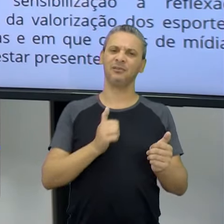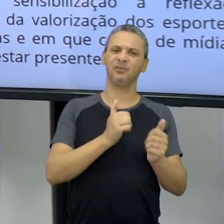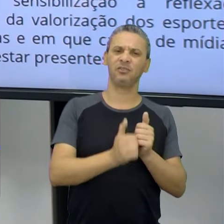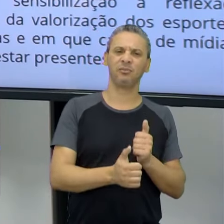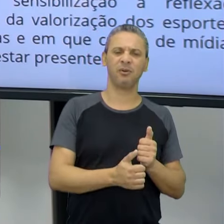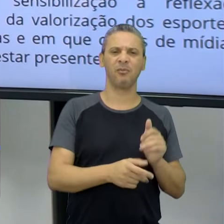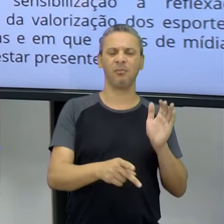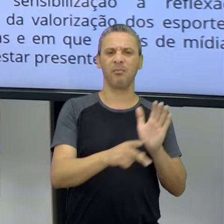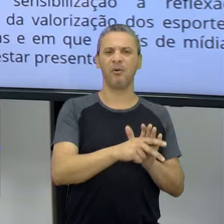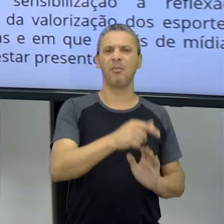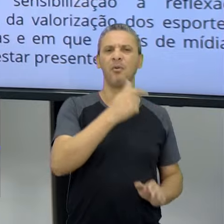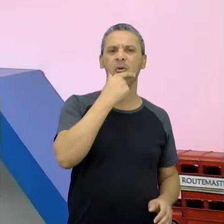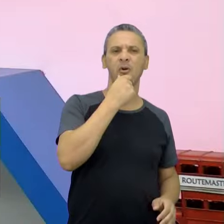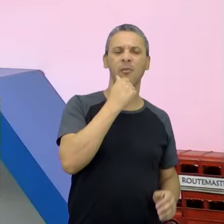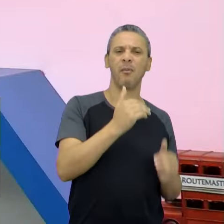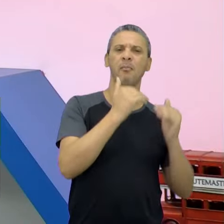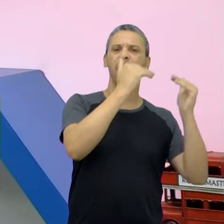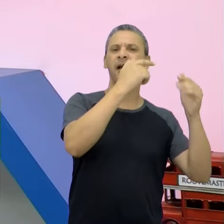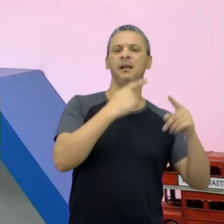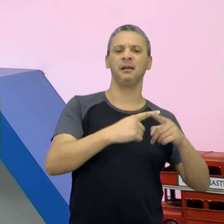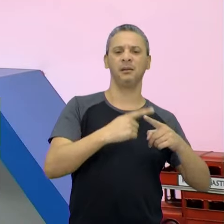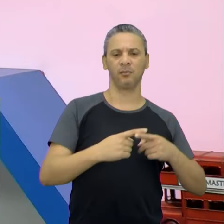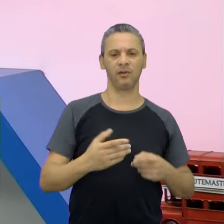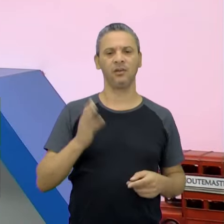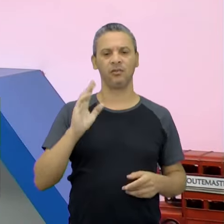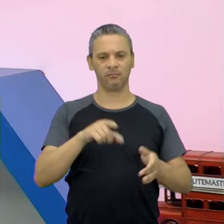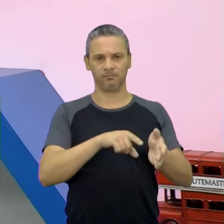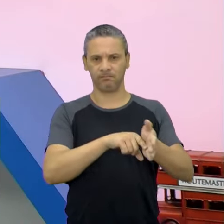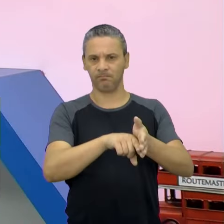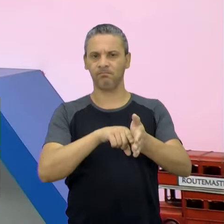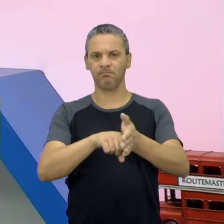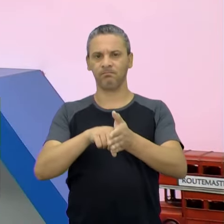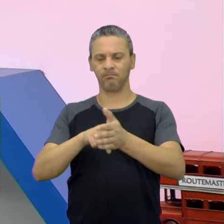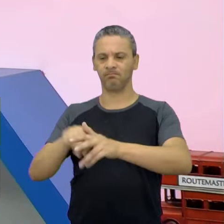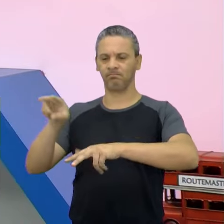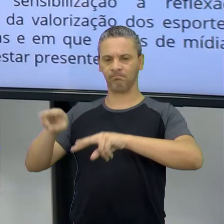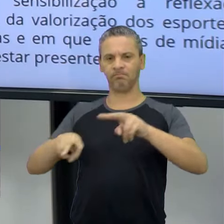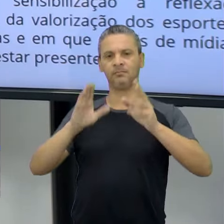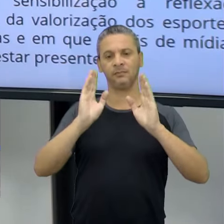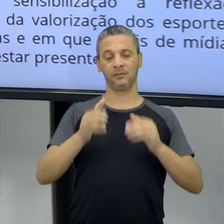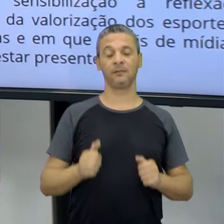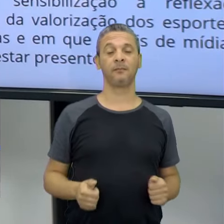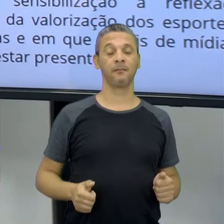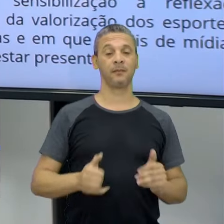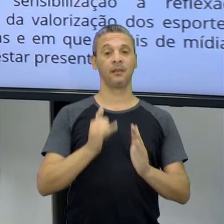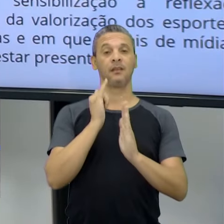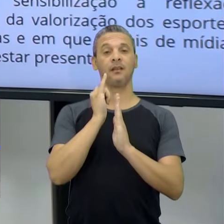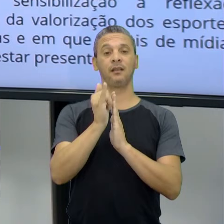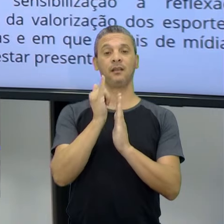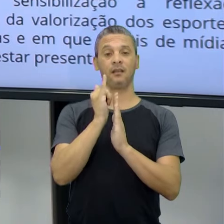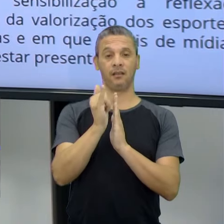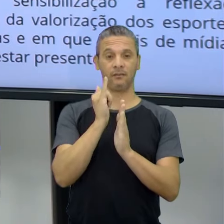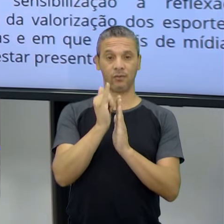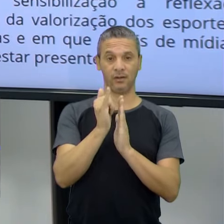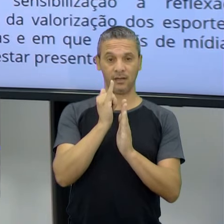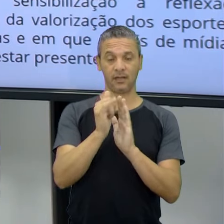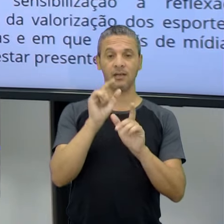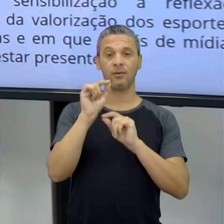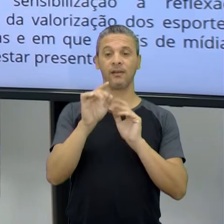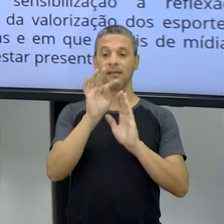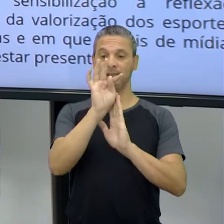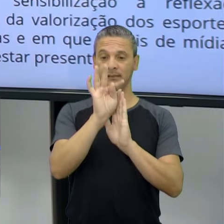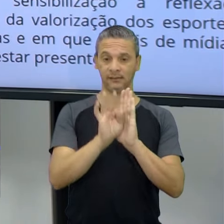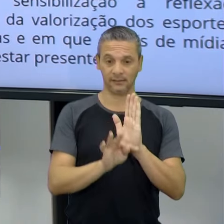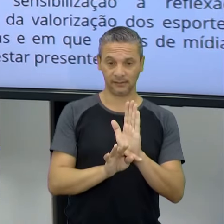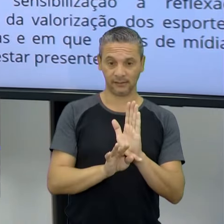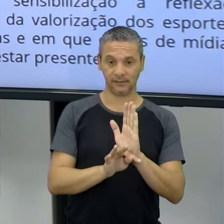masculino? Exato. Olha aqui, nós já investigamos bastante coisas sobre isso. E a crônica é aquele texto que